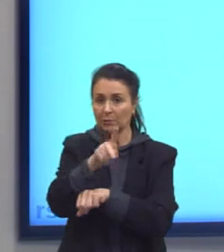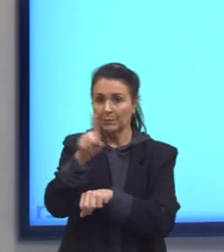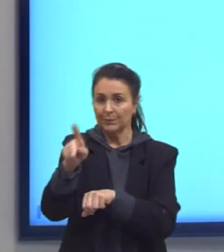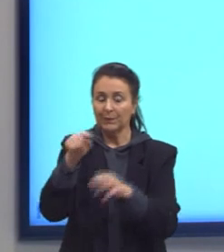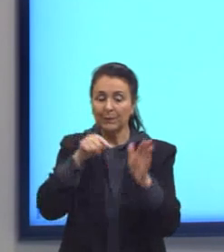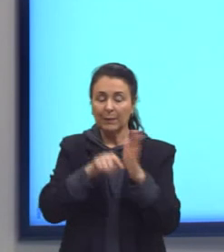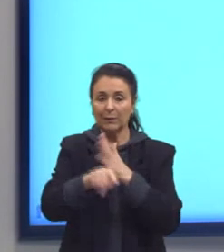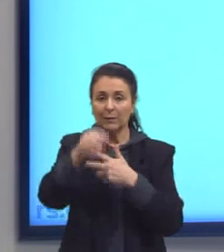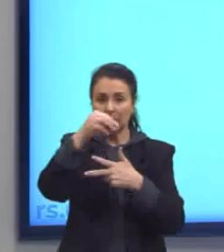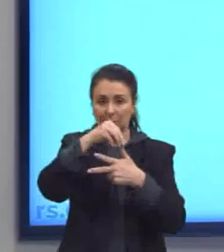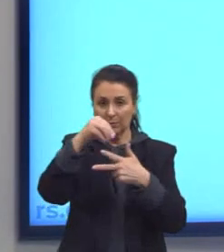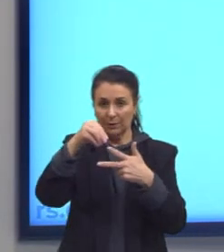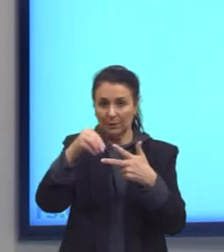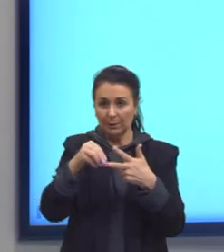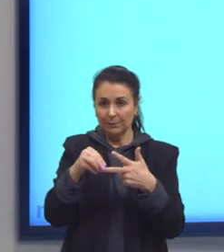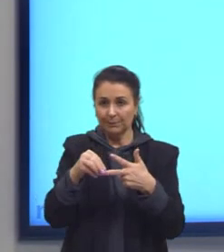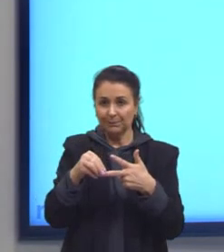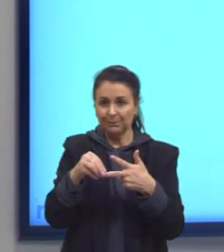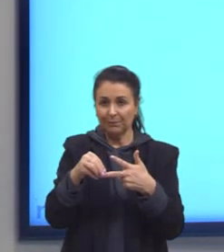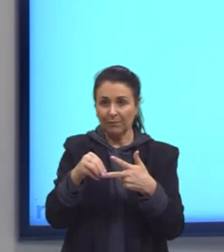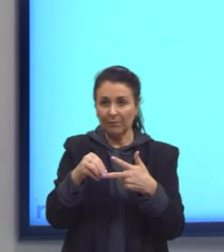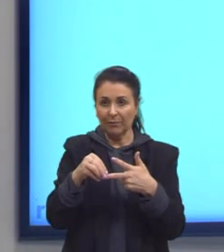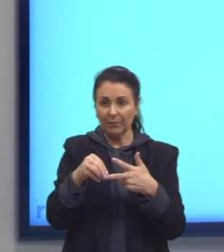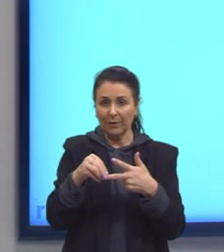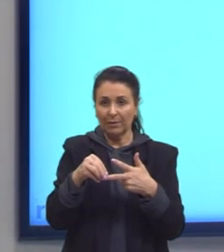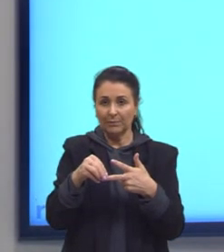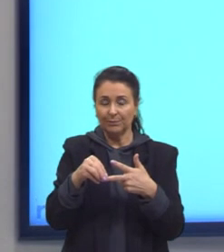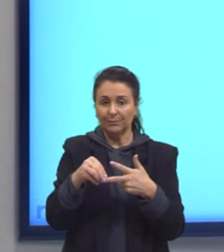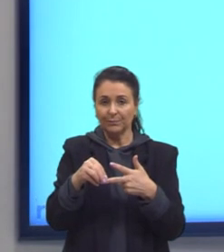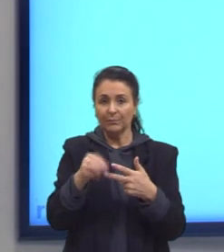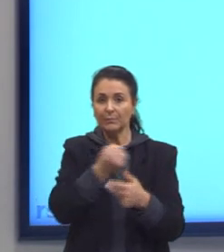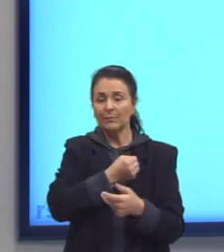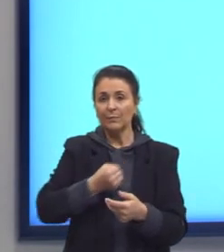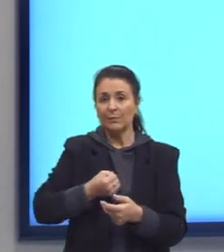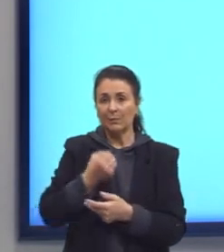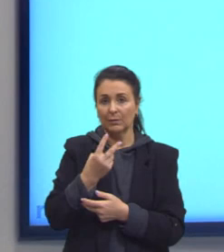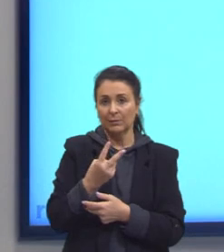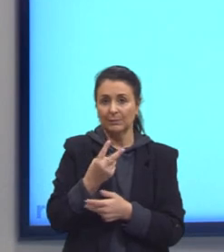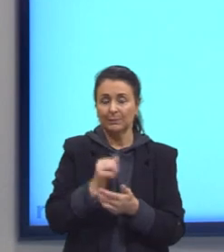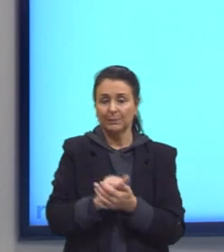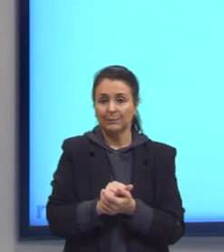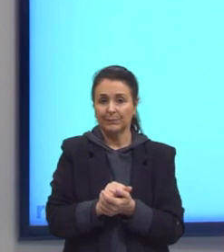Questões do Enem. Vamos a essa questão número dois. Olha só.